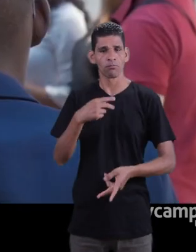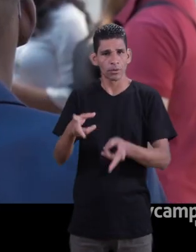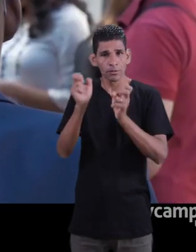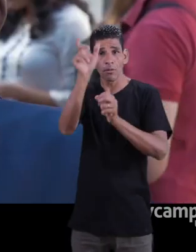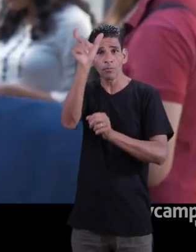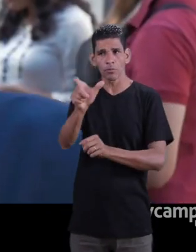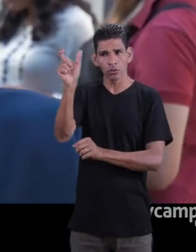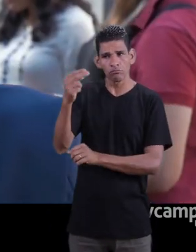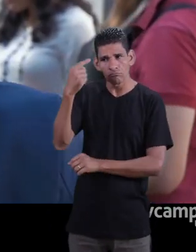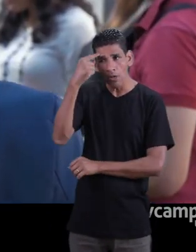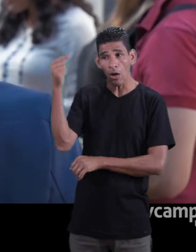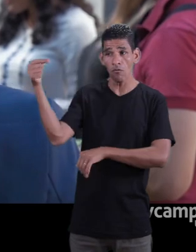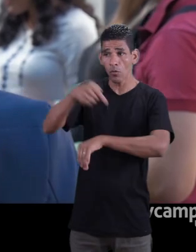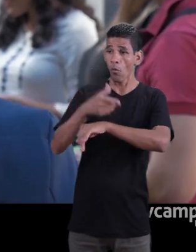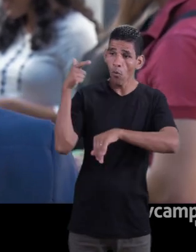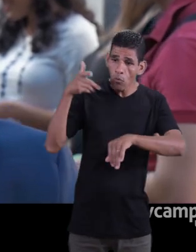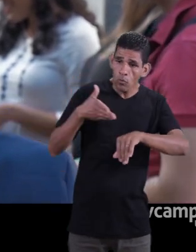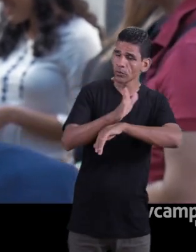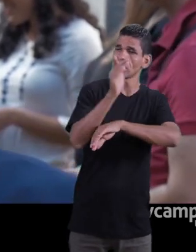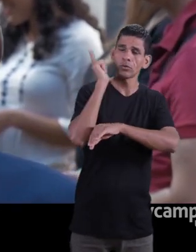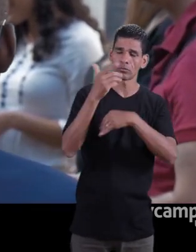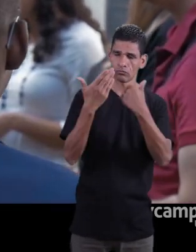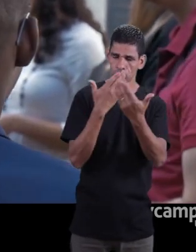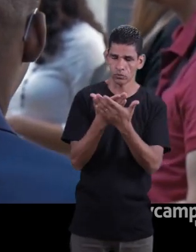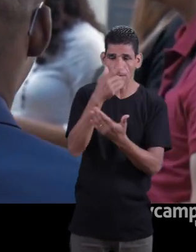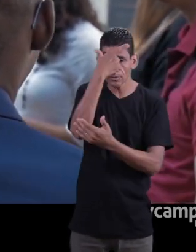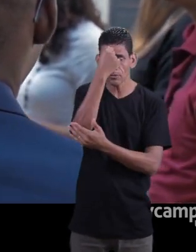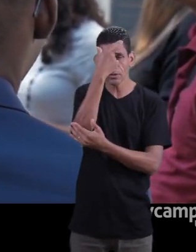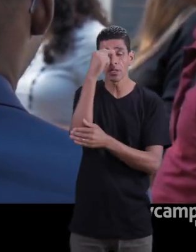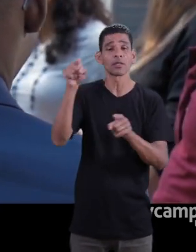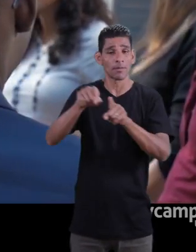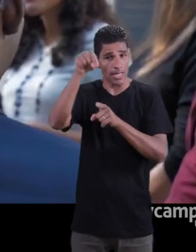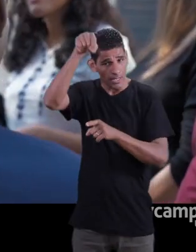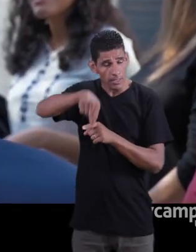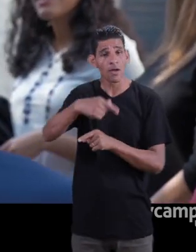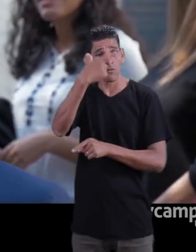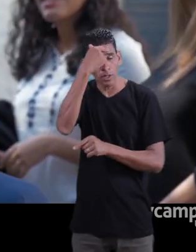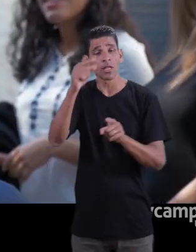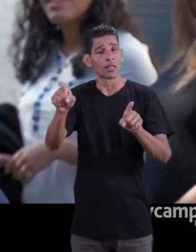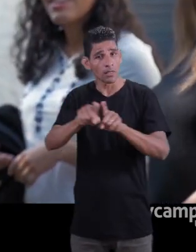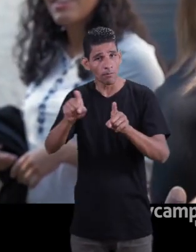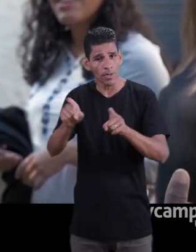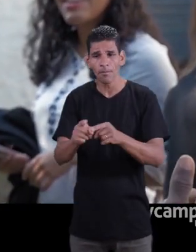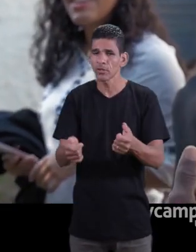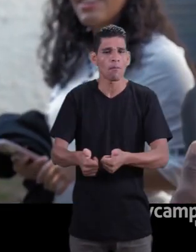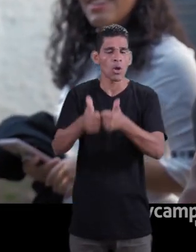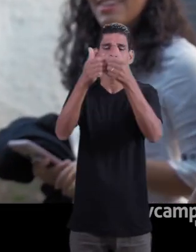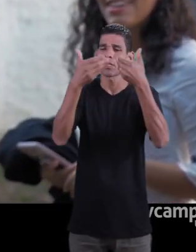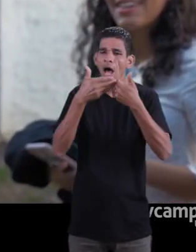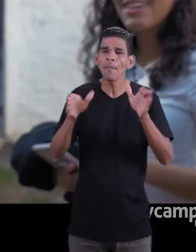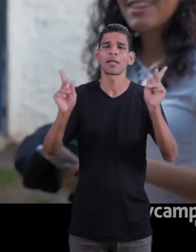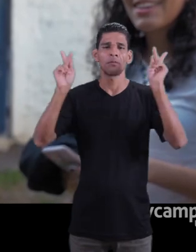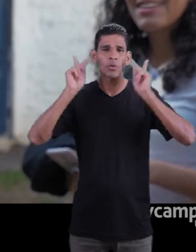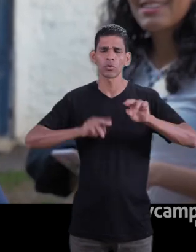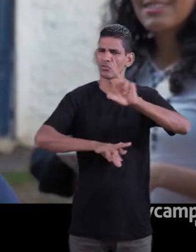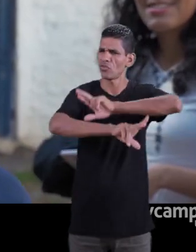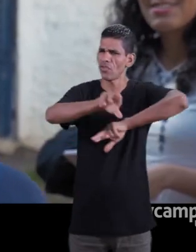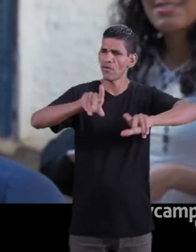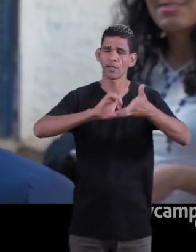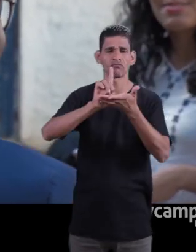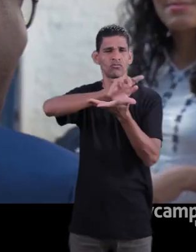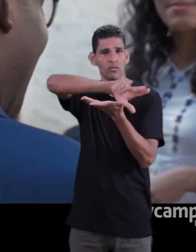impacto que eu vejo no nível das pessoas que conseguiram acessar e também para a universidade. Você vê que a universidade se torna muito mais aberta à